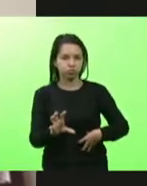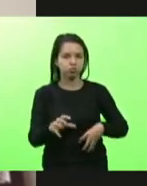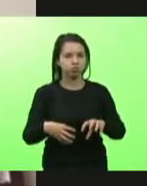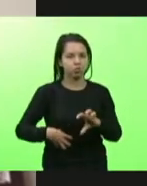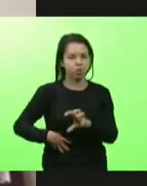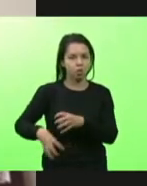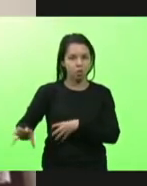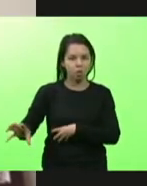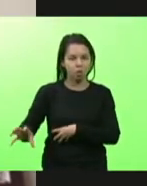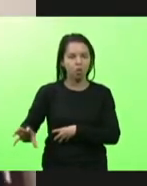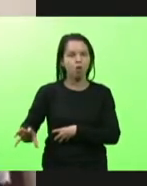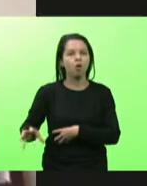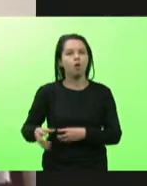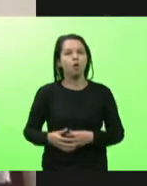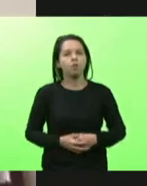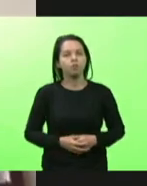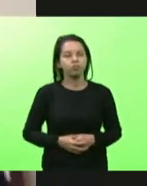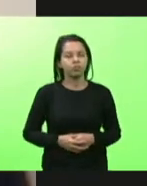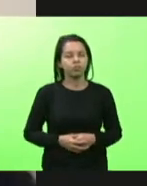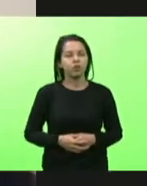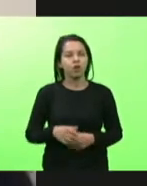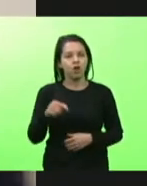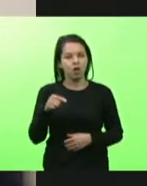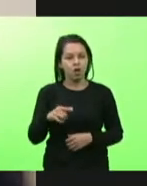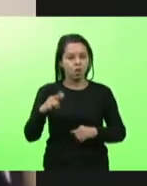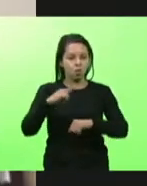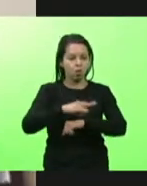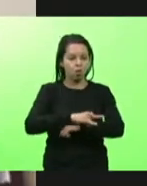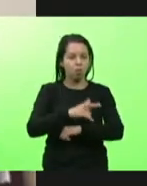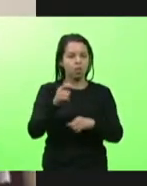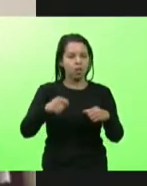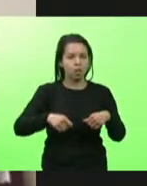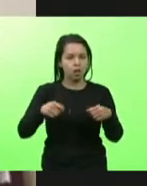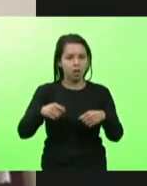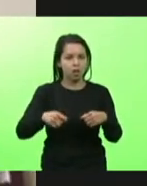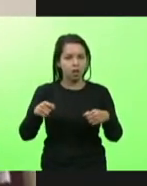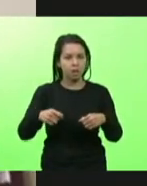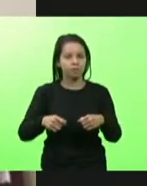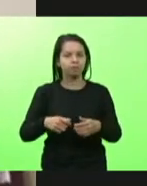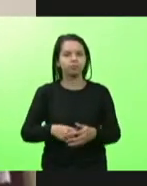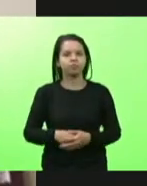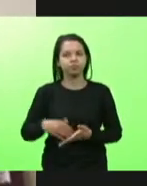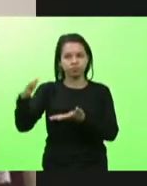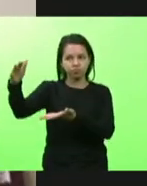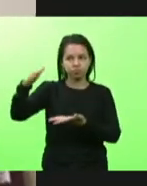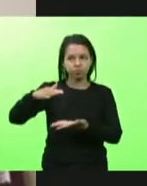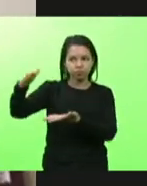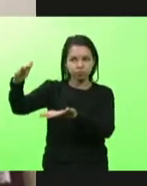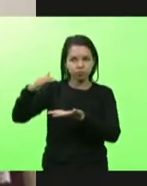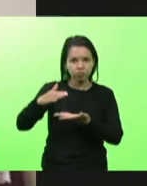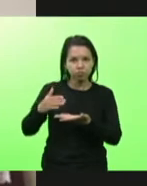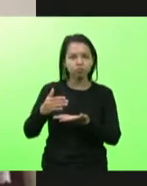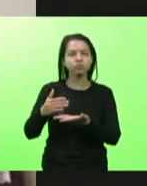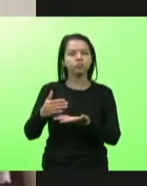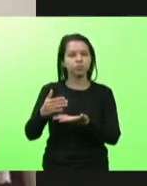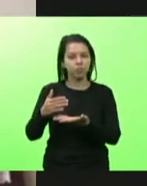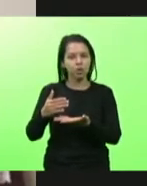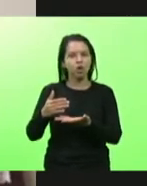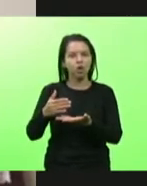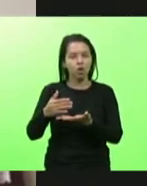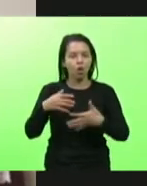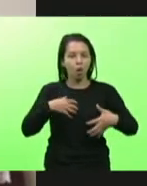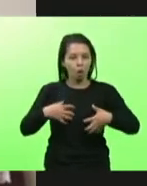aeroporto Quero Quero vai permitir que a gente receba o maior número de órgãos